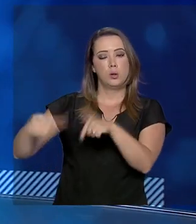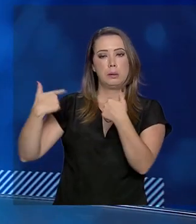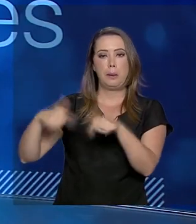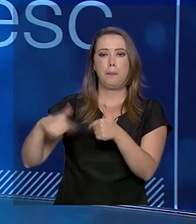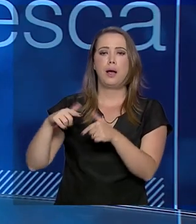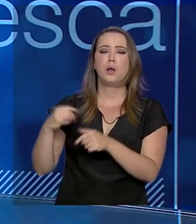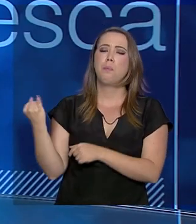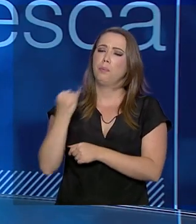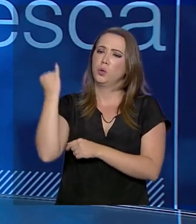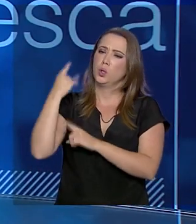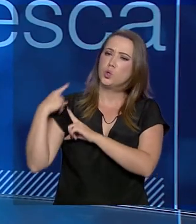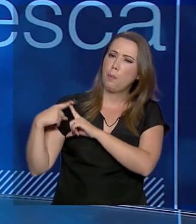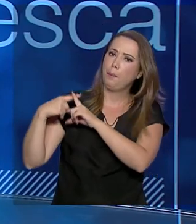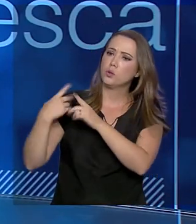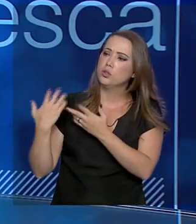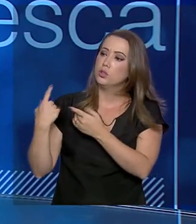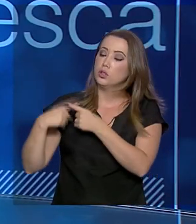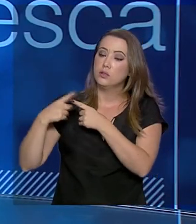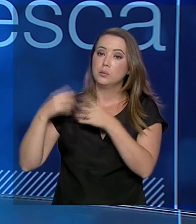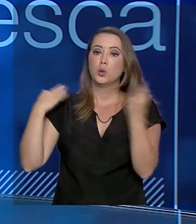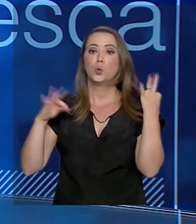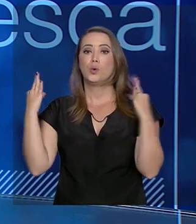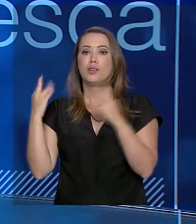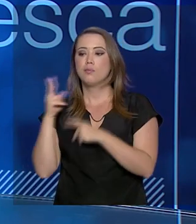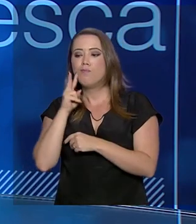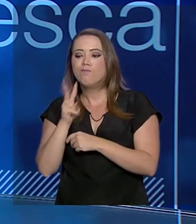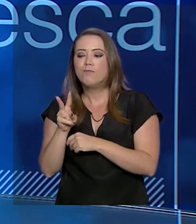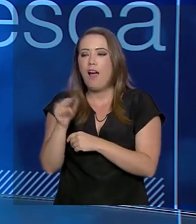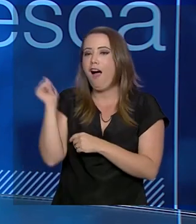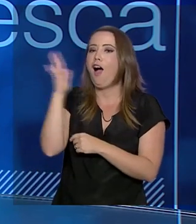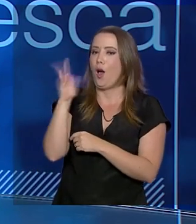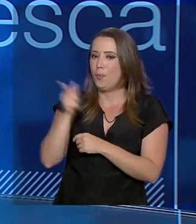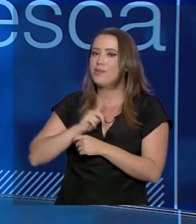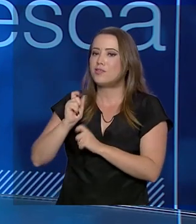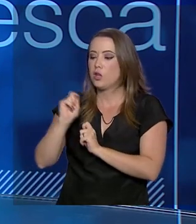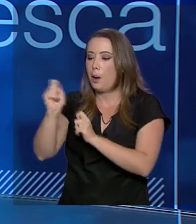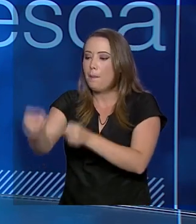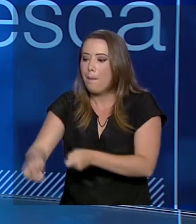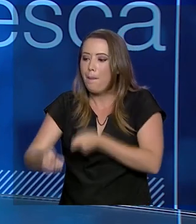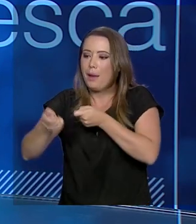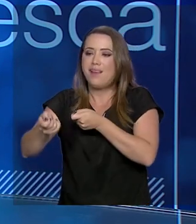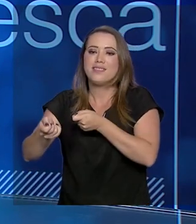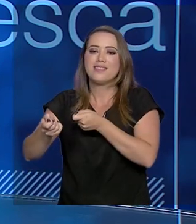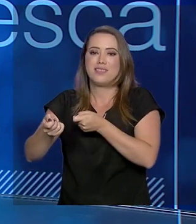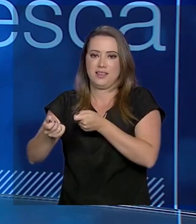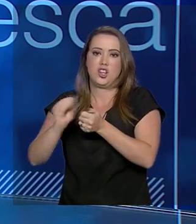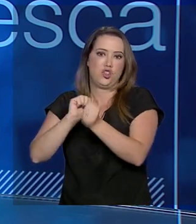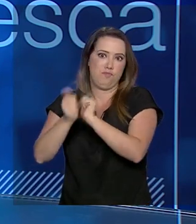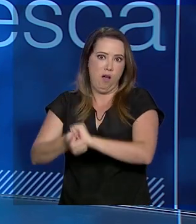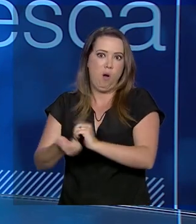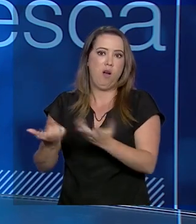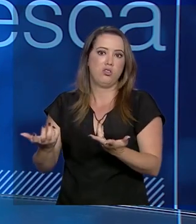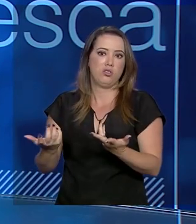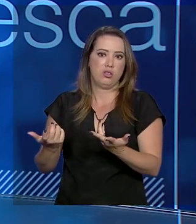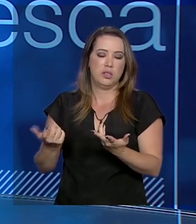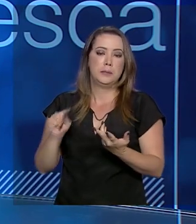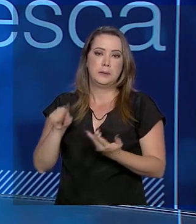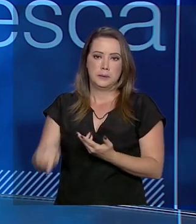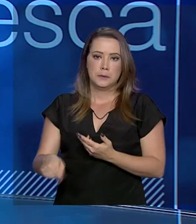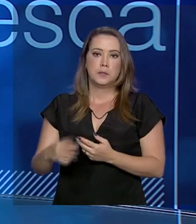muito positiva para atrair o turismo. E esse turismo é um turismo de sustentabilidade, é um turismo de